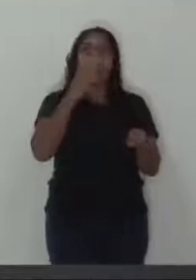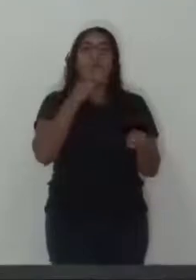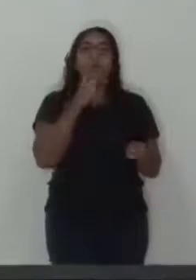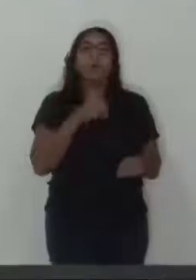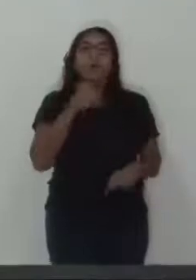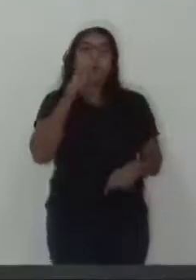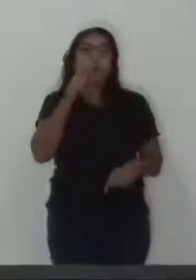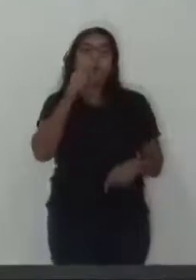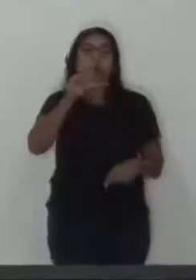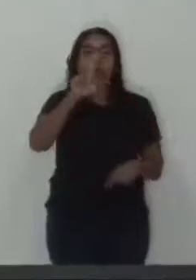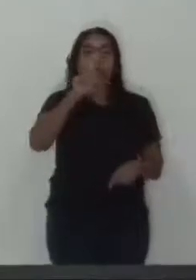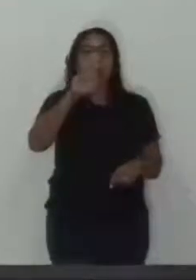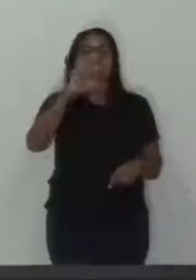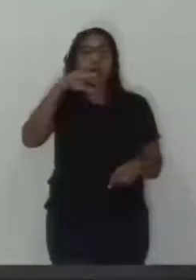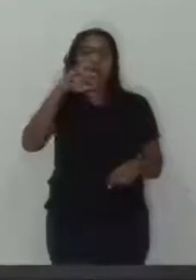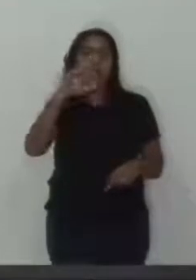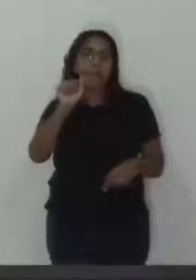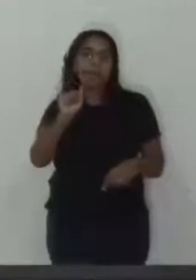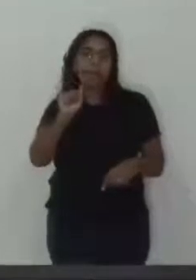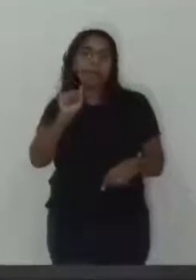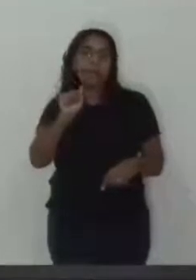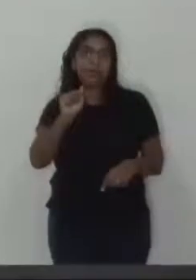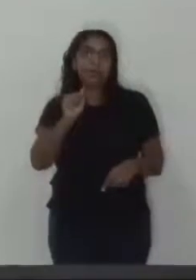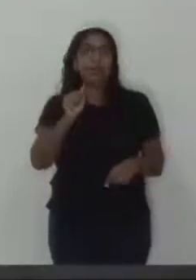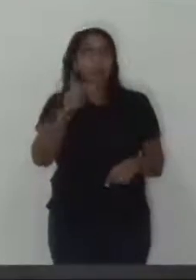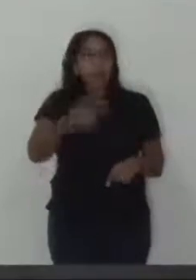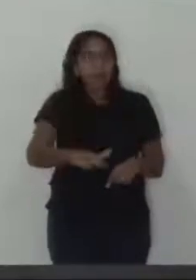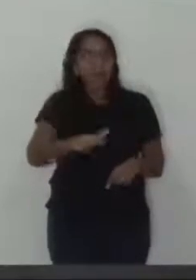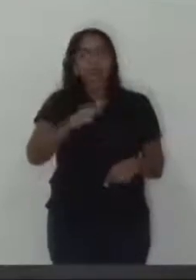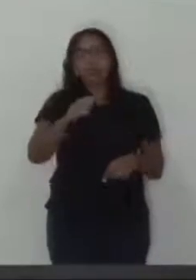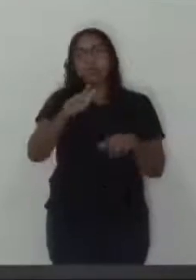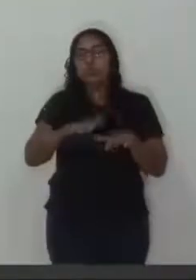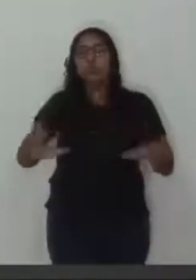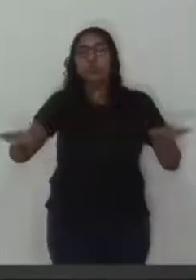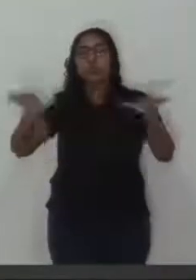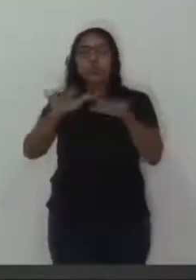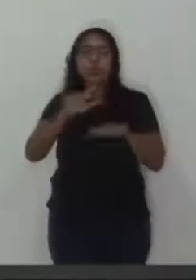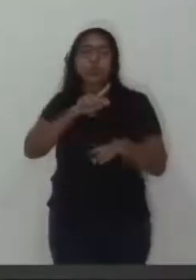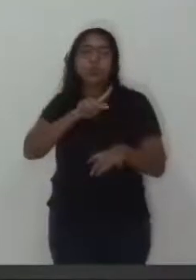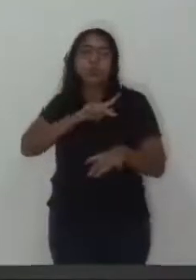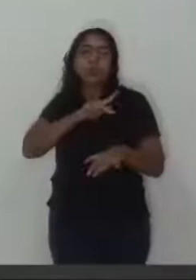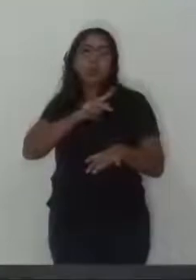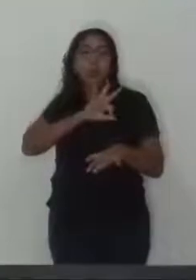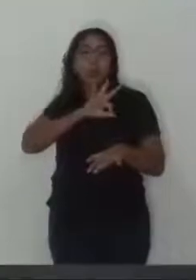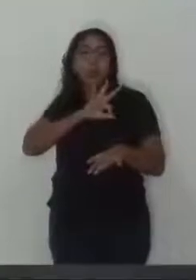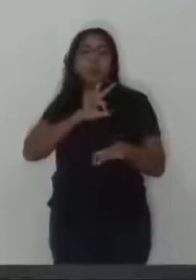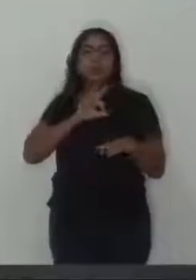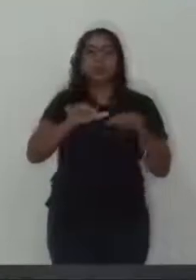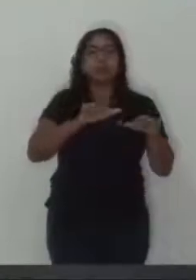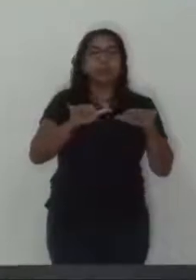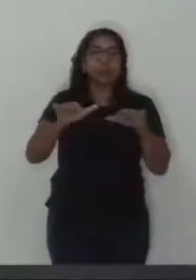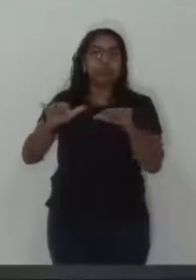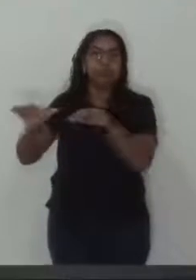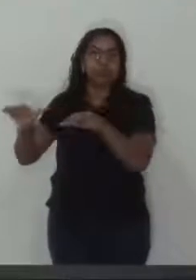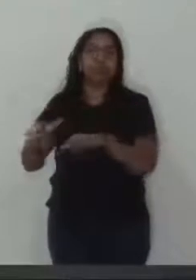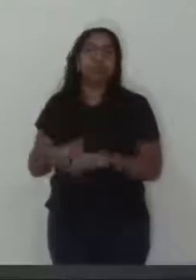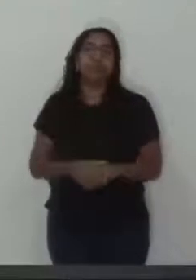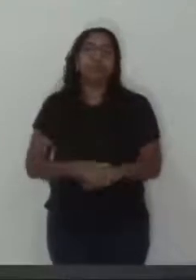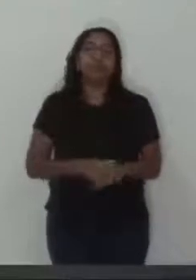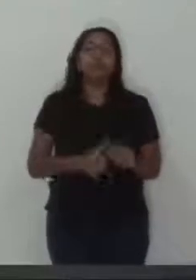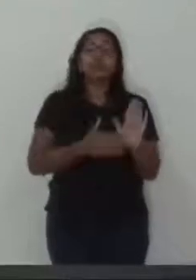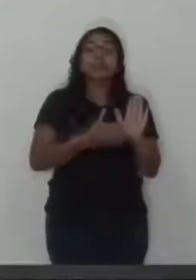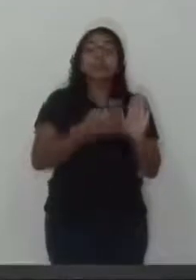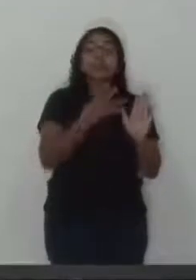Vinheta, capitão Lucimara, Godói e Vilas Boas, extensivo a toda a corporação da Polícia Militar envolvida no trabalho. Moção número